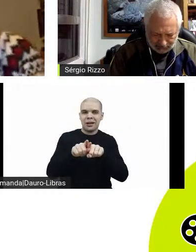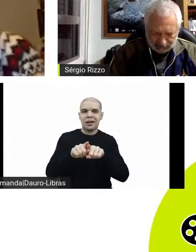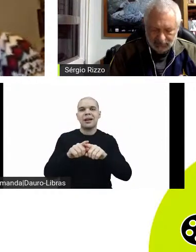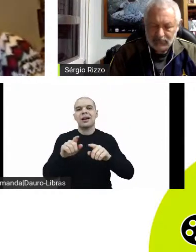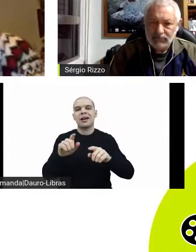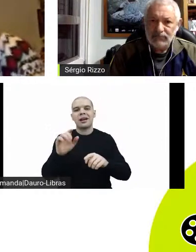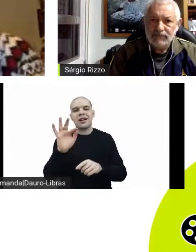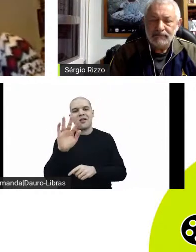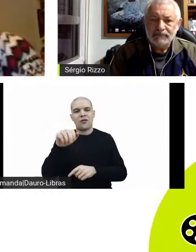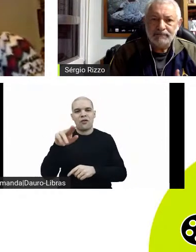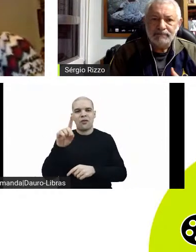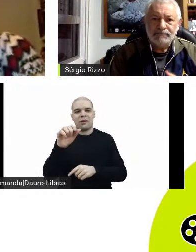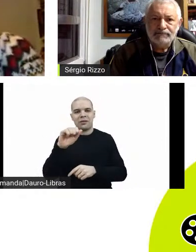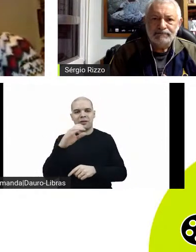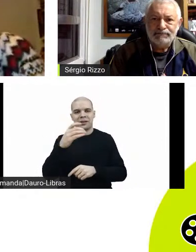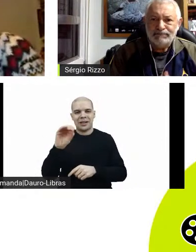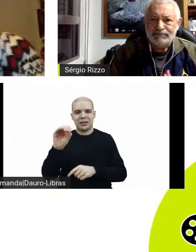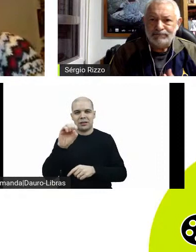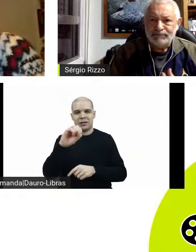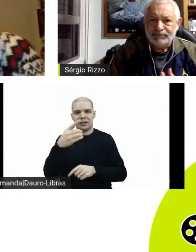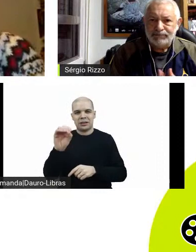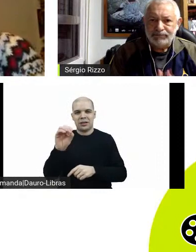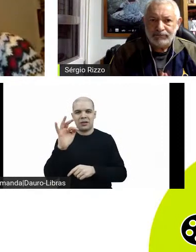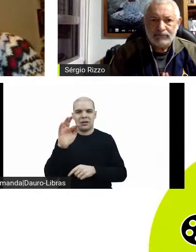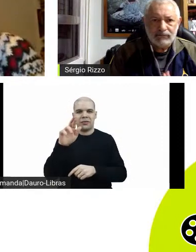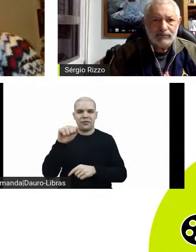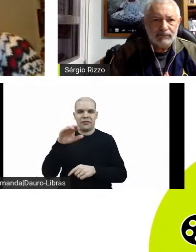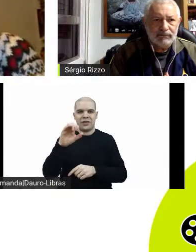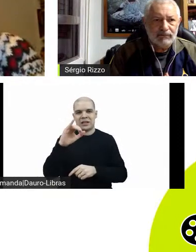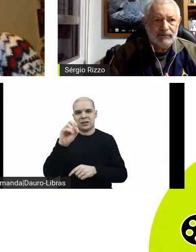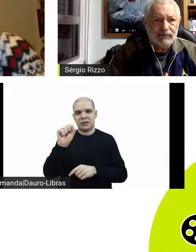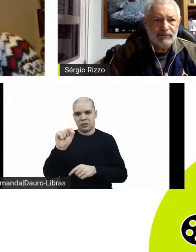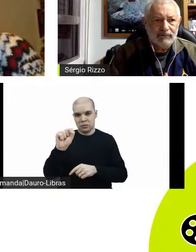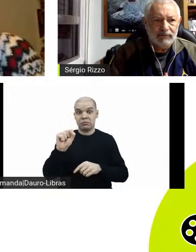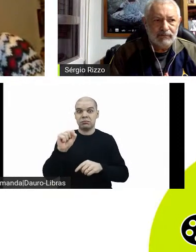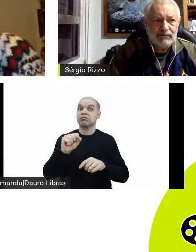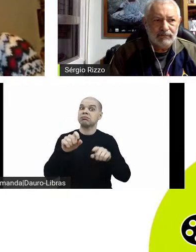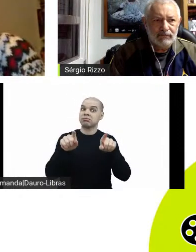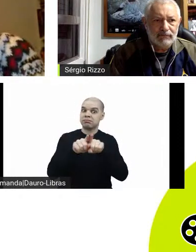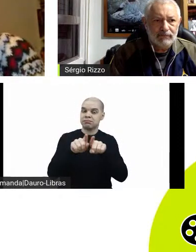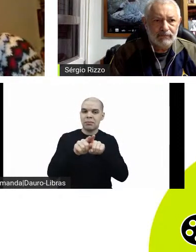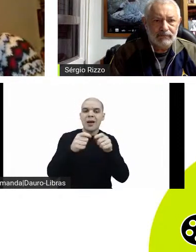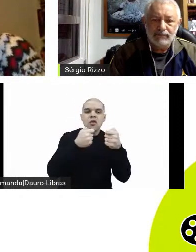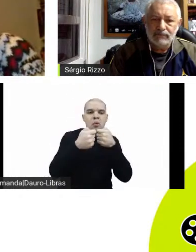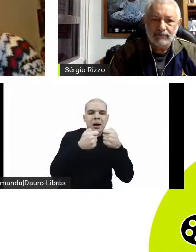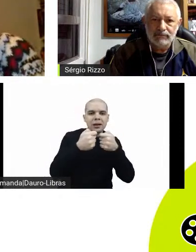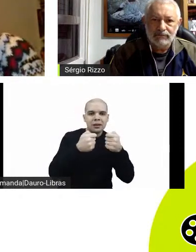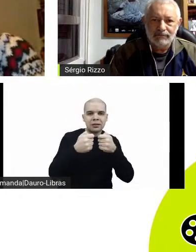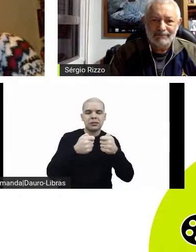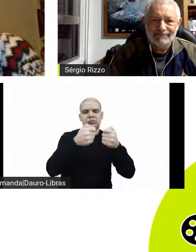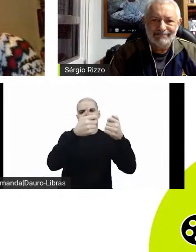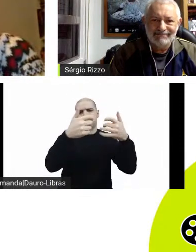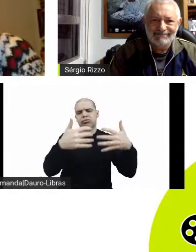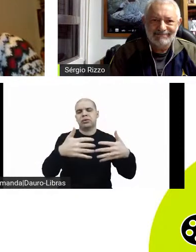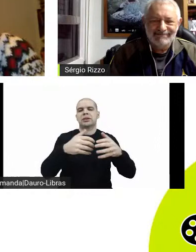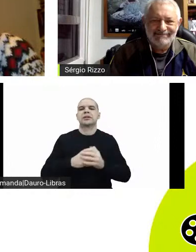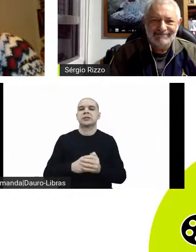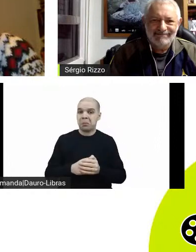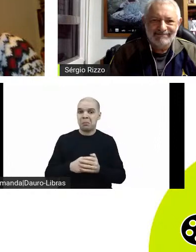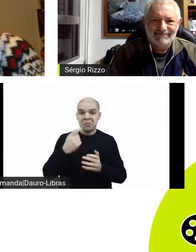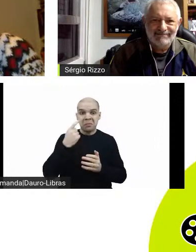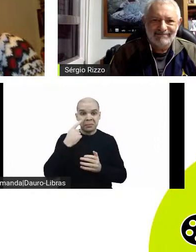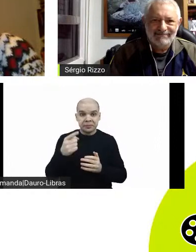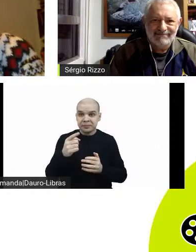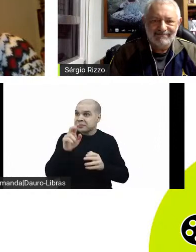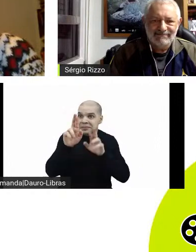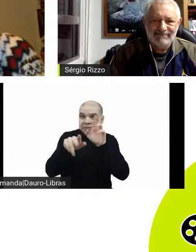Também trabalha na finalização do longa-metragem documental Bento. Muito bem, estamos com a nossa mesa aqui de bate-papo, quero que